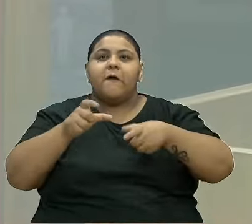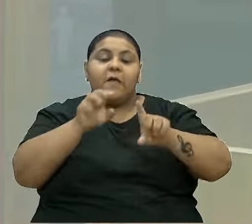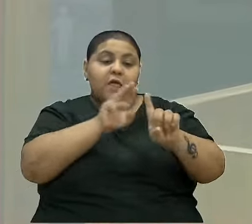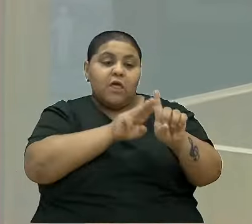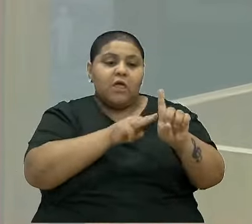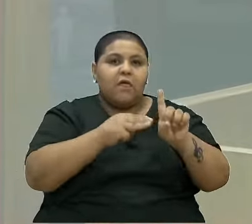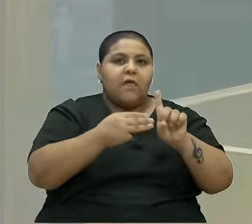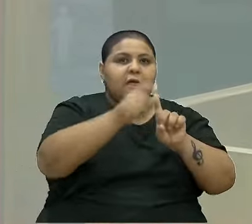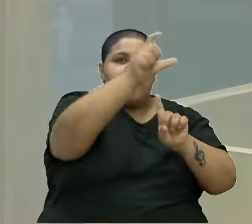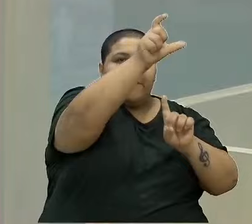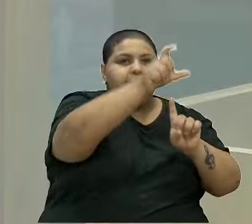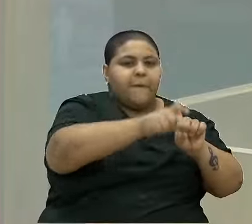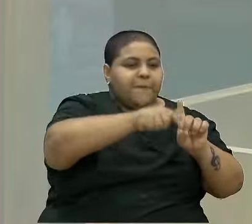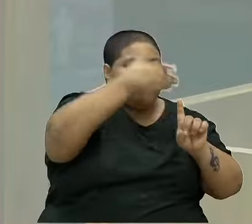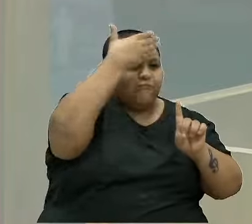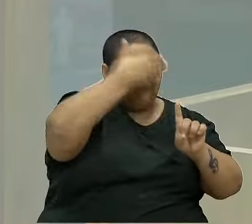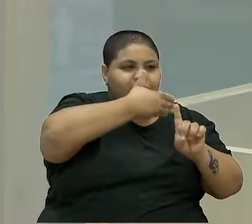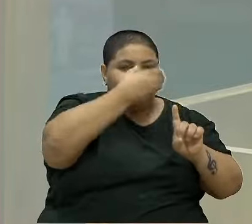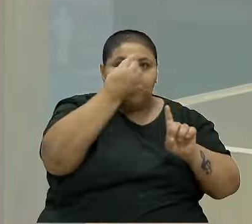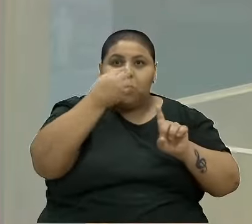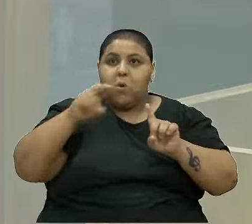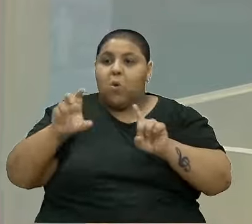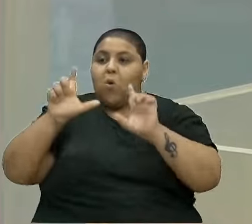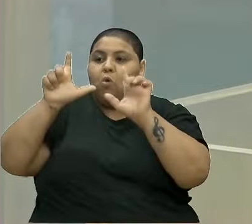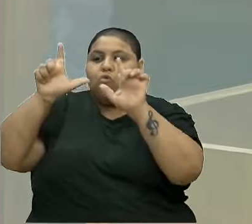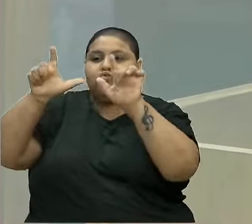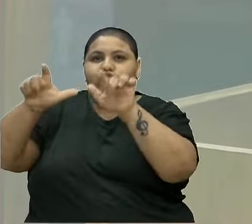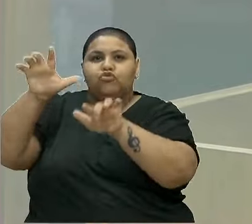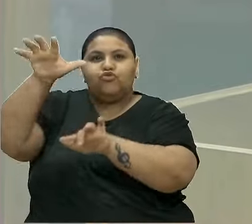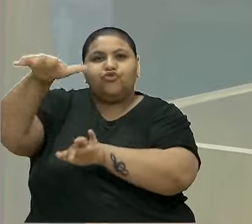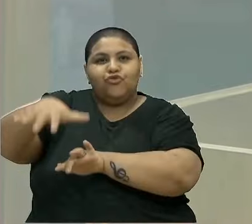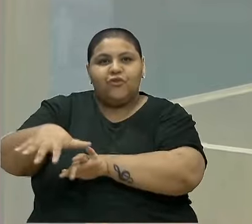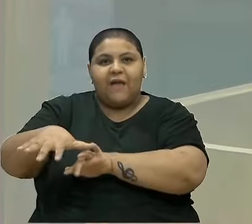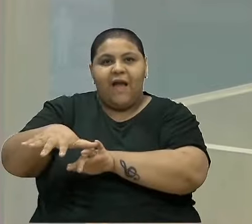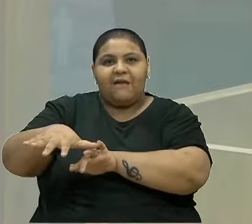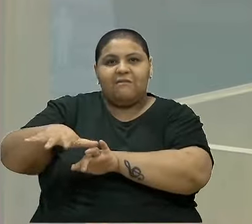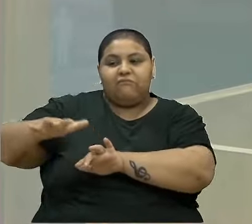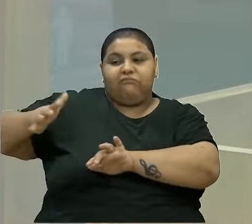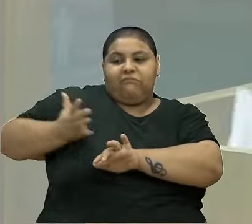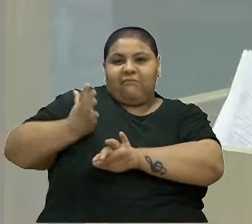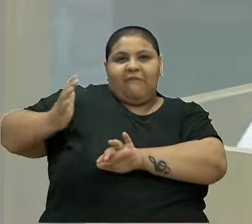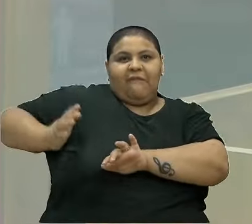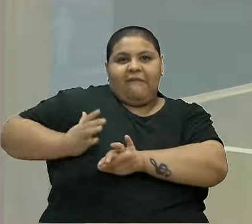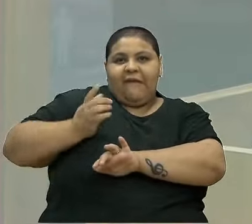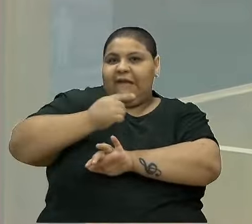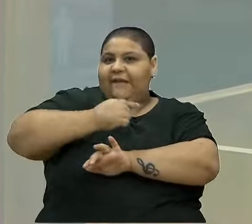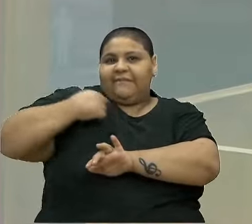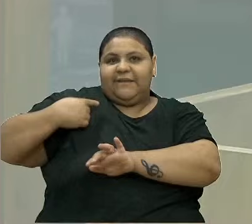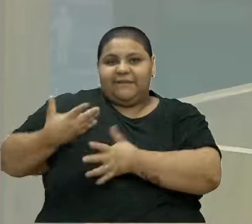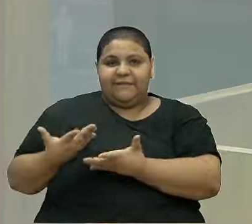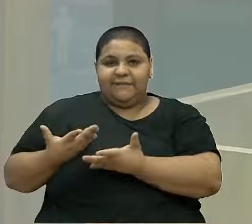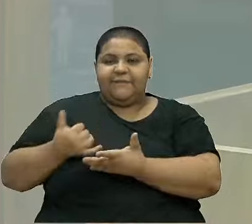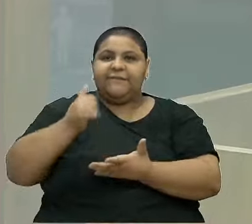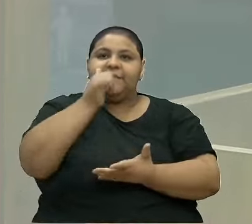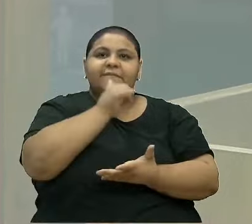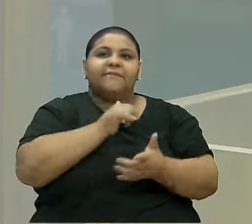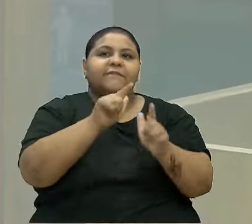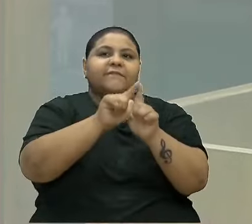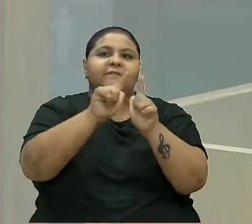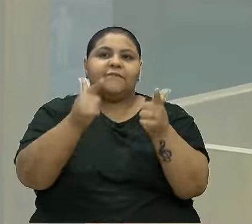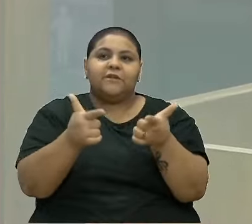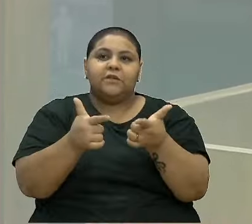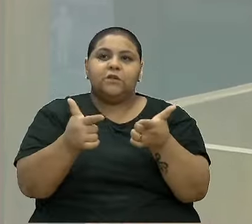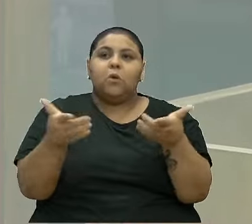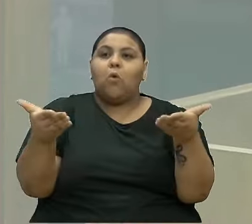ou de setores da burguesia mais atrasada e retrógrada que, por exemplo, no jornal Cidadino